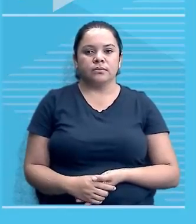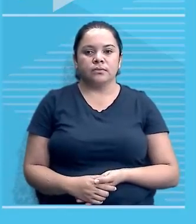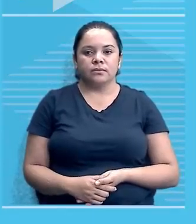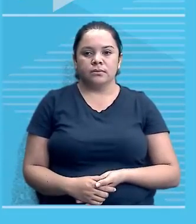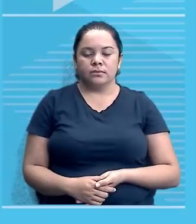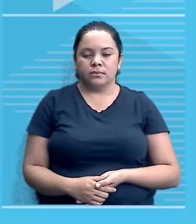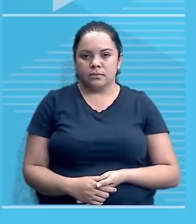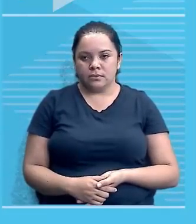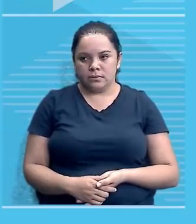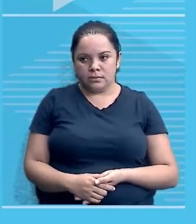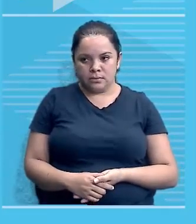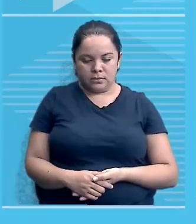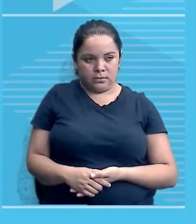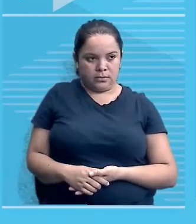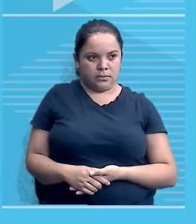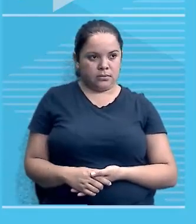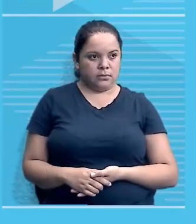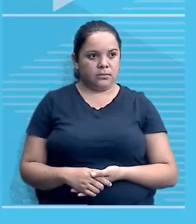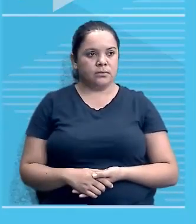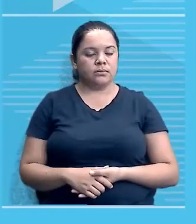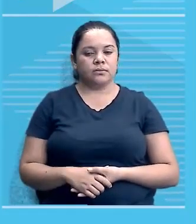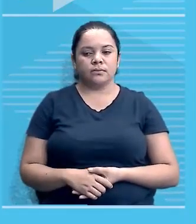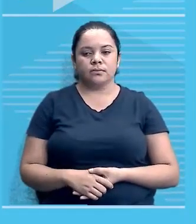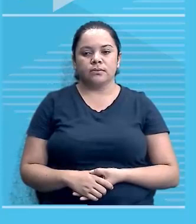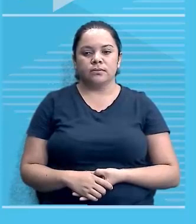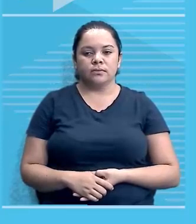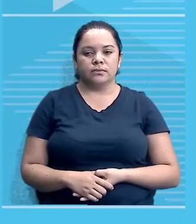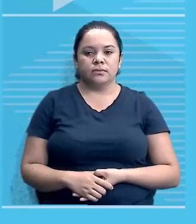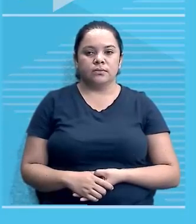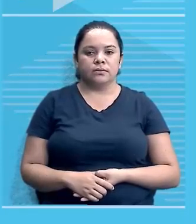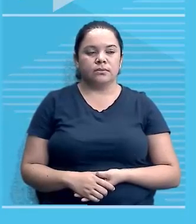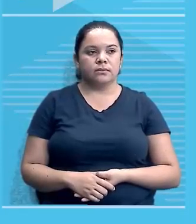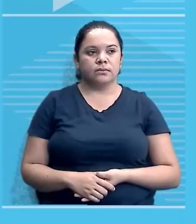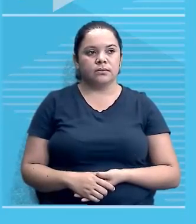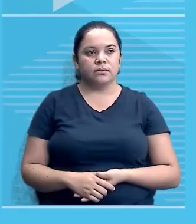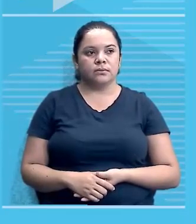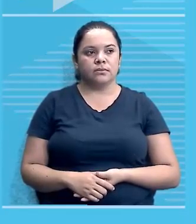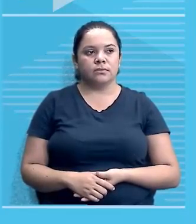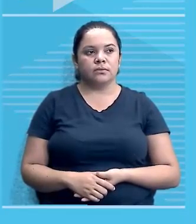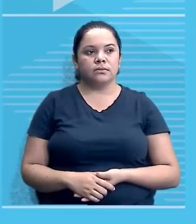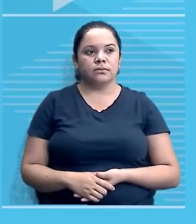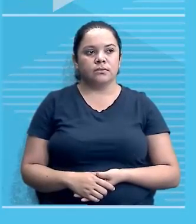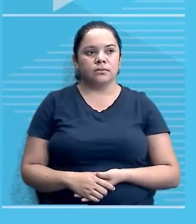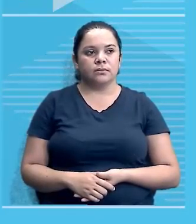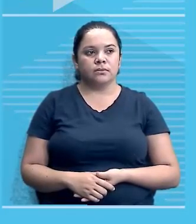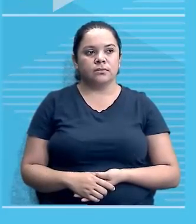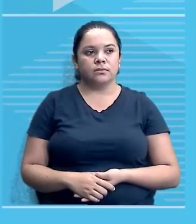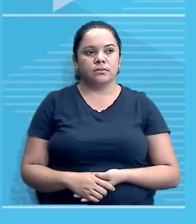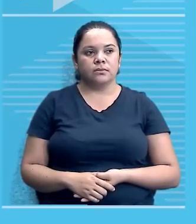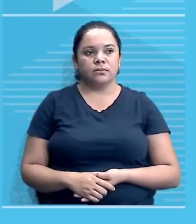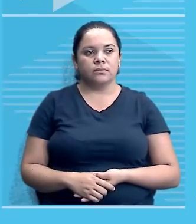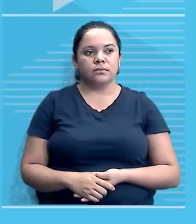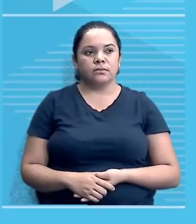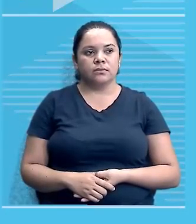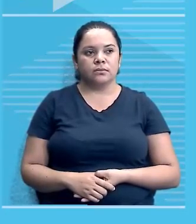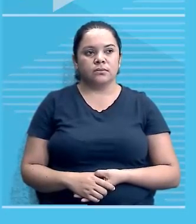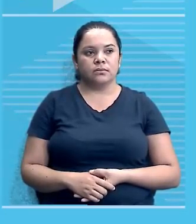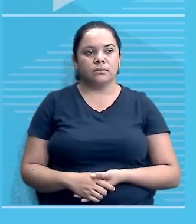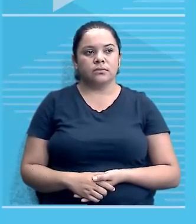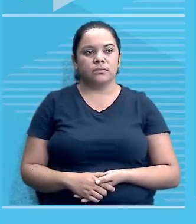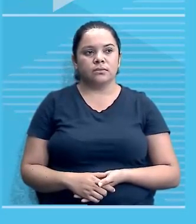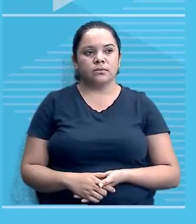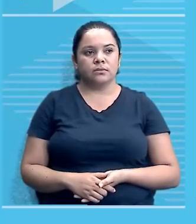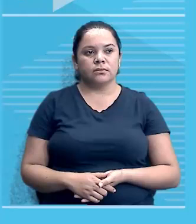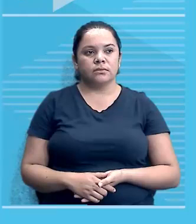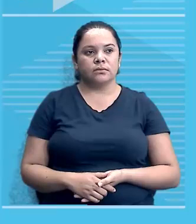europeias tinham expandido os seus domínios pelos continentes asiáticos e africanos. Sobre o processo de